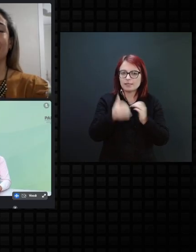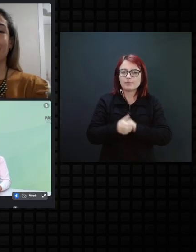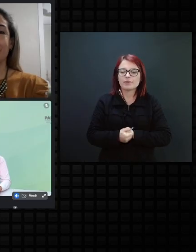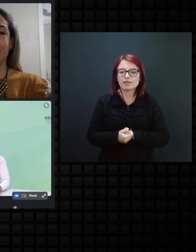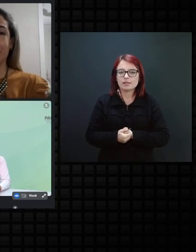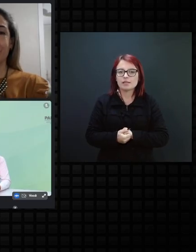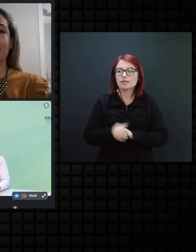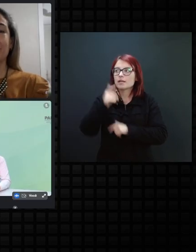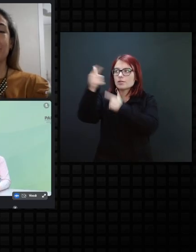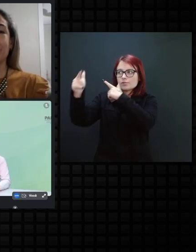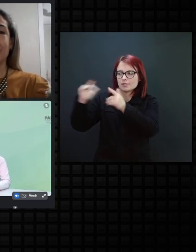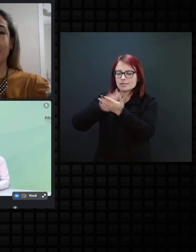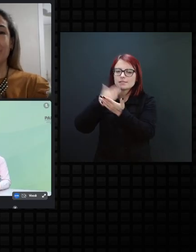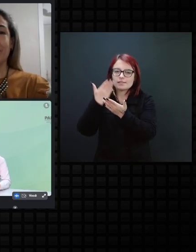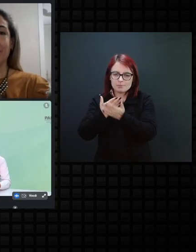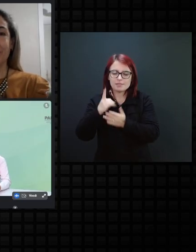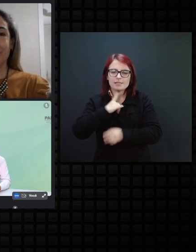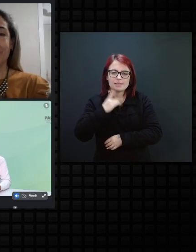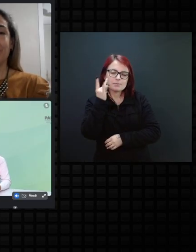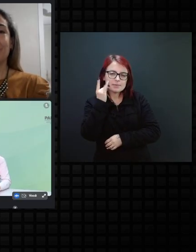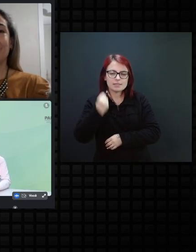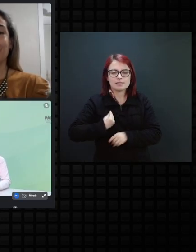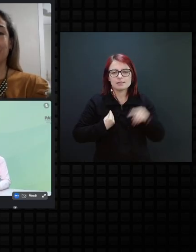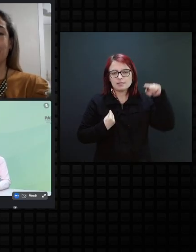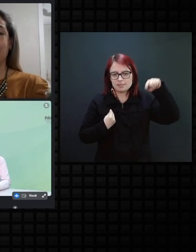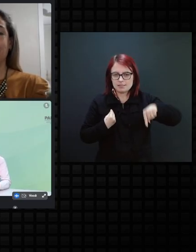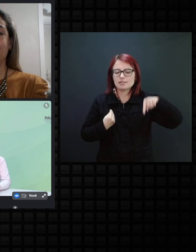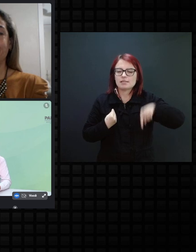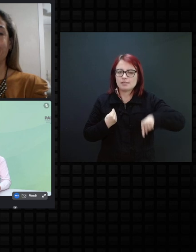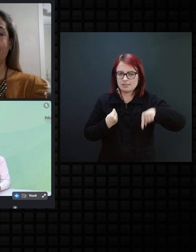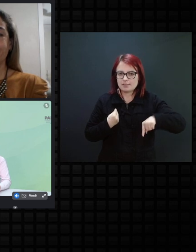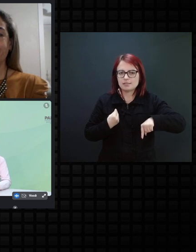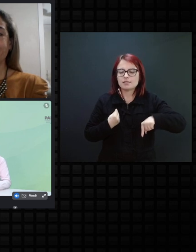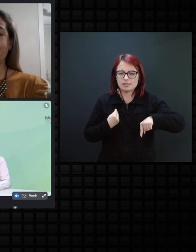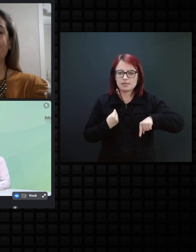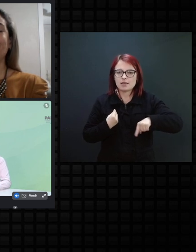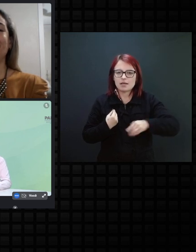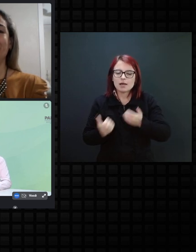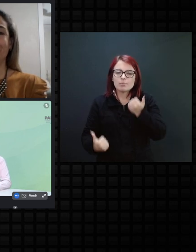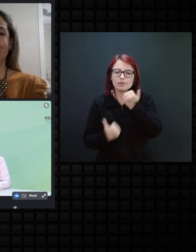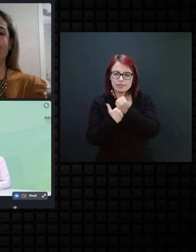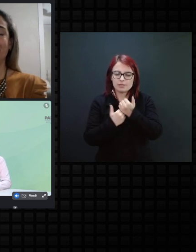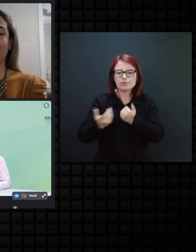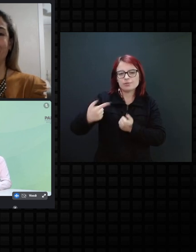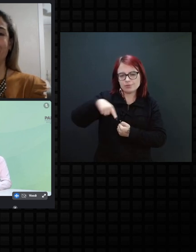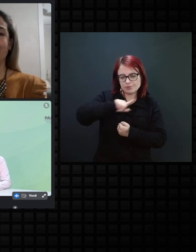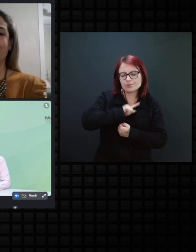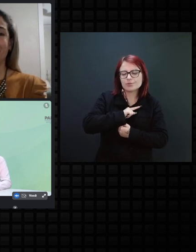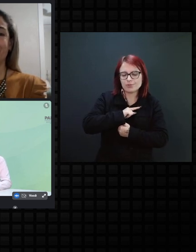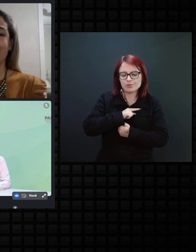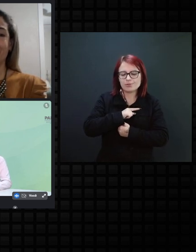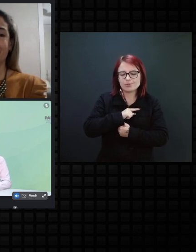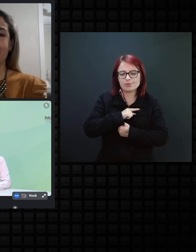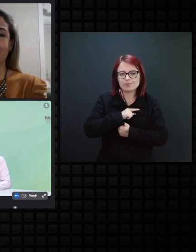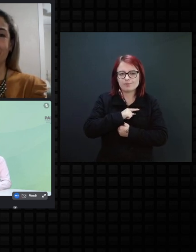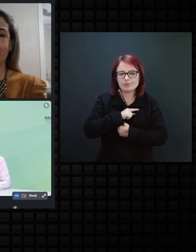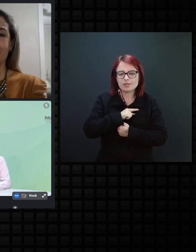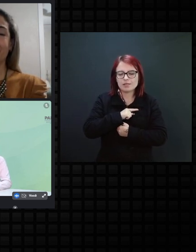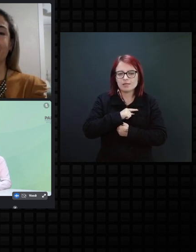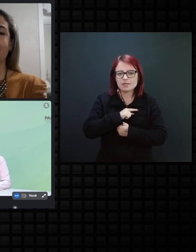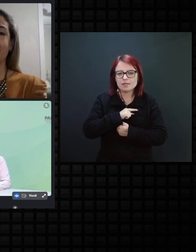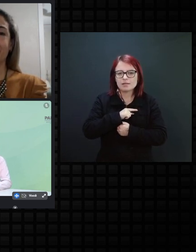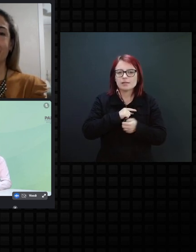intérpretes, né, que de forma maravilhosa participaram, né, de todos esses ebinários.